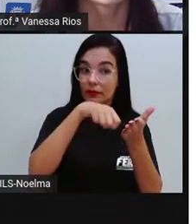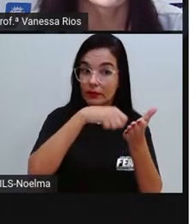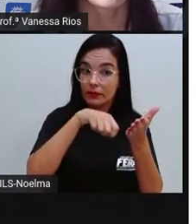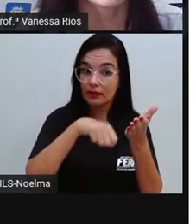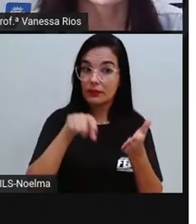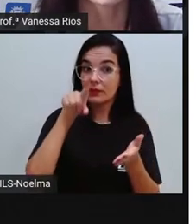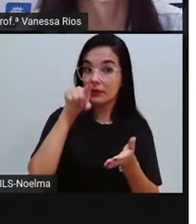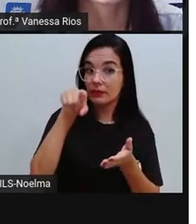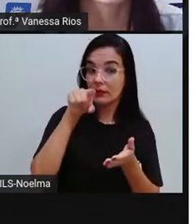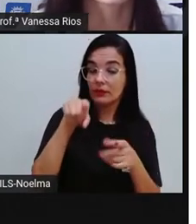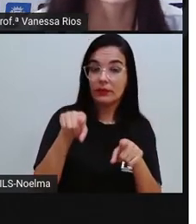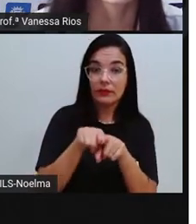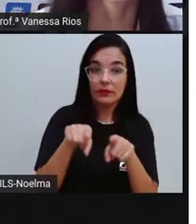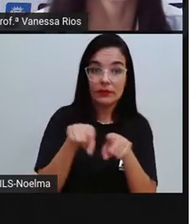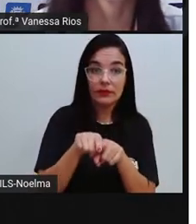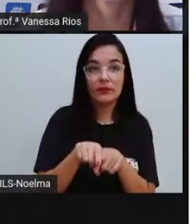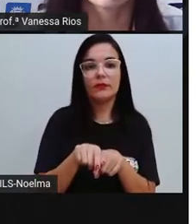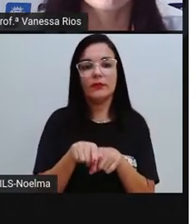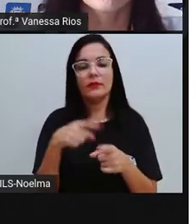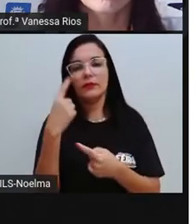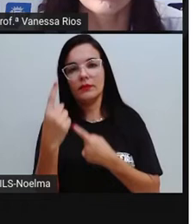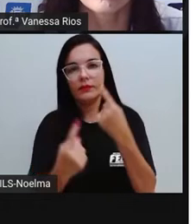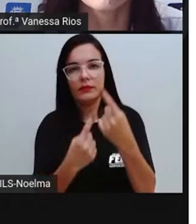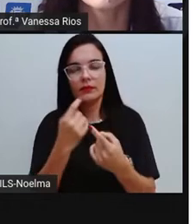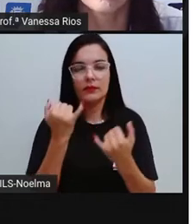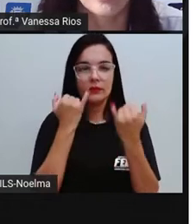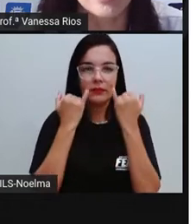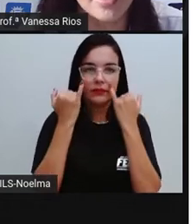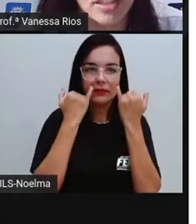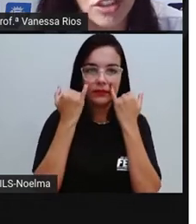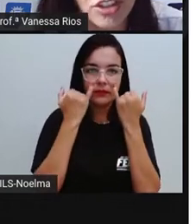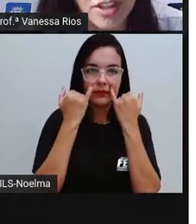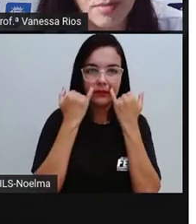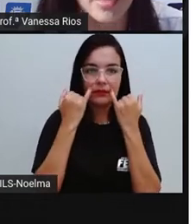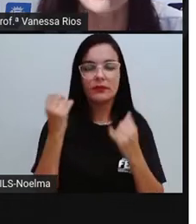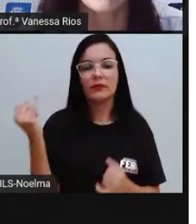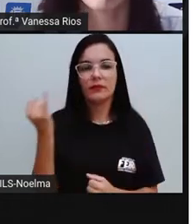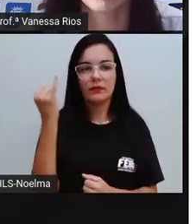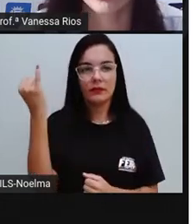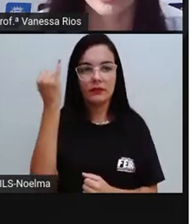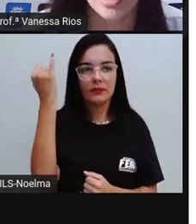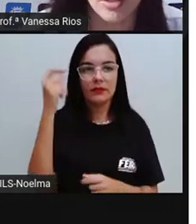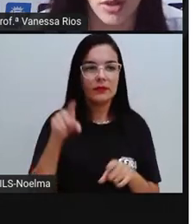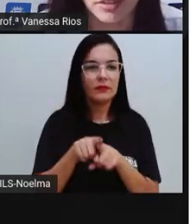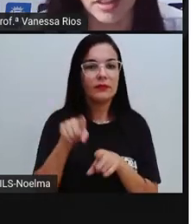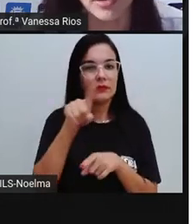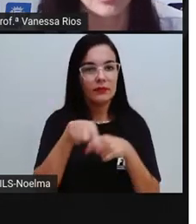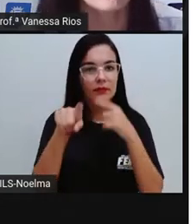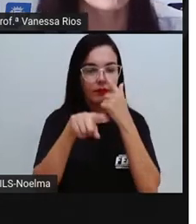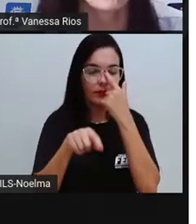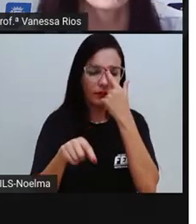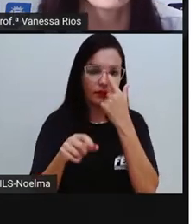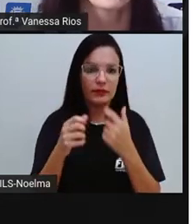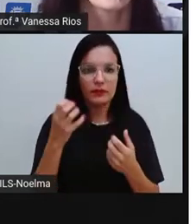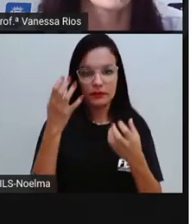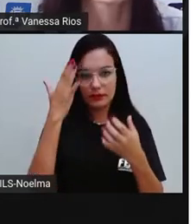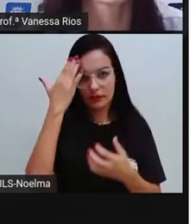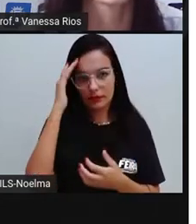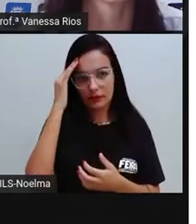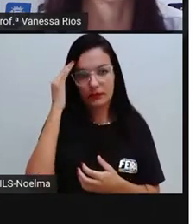E aí a Pró traz agora algumas informações interessantes também para que vocês anotem, olhem só.